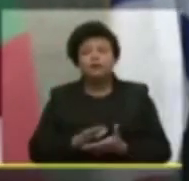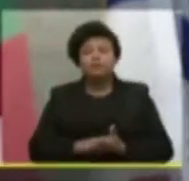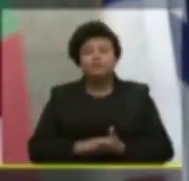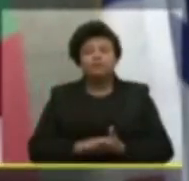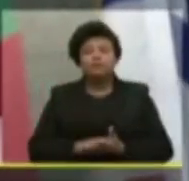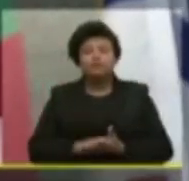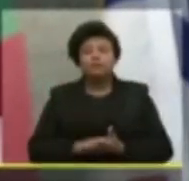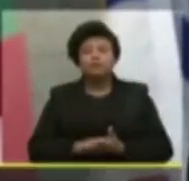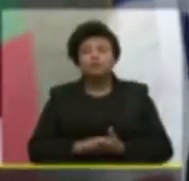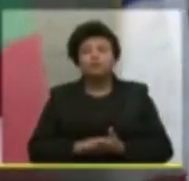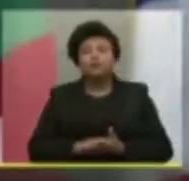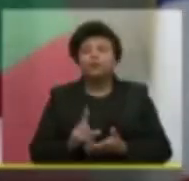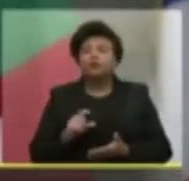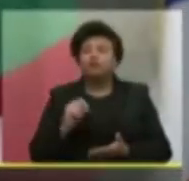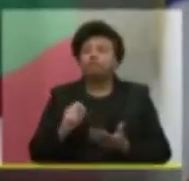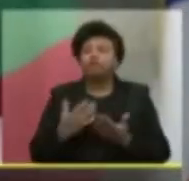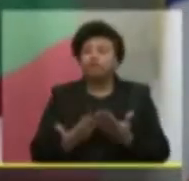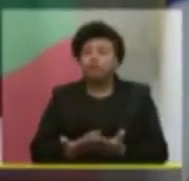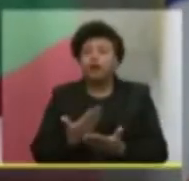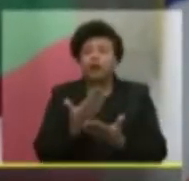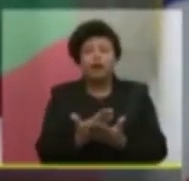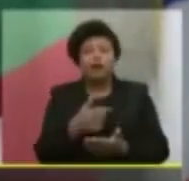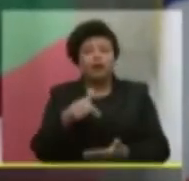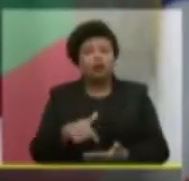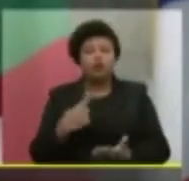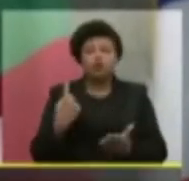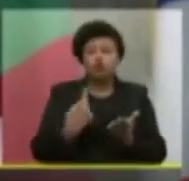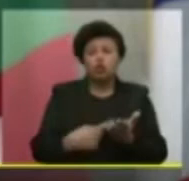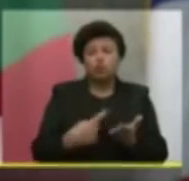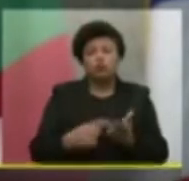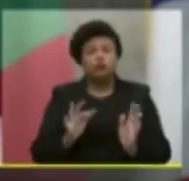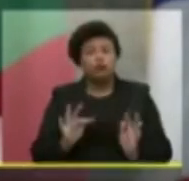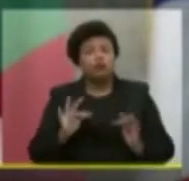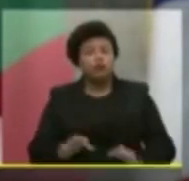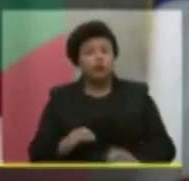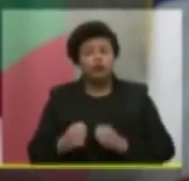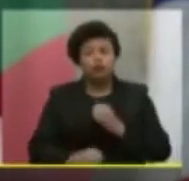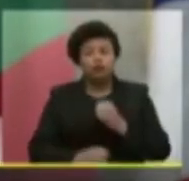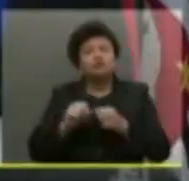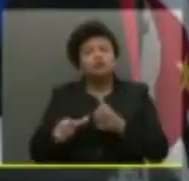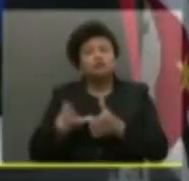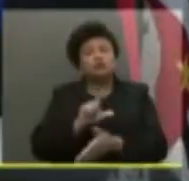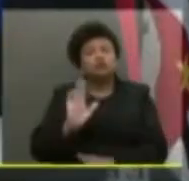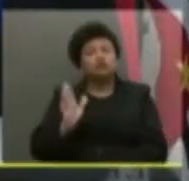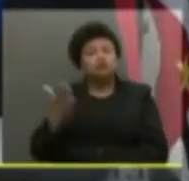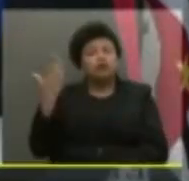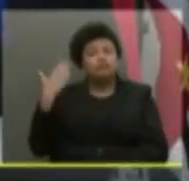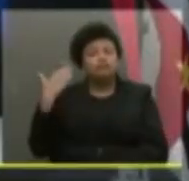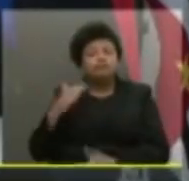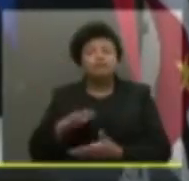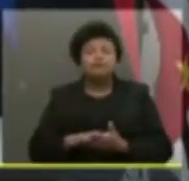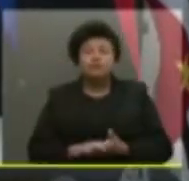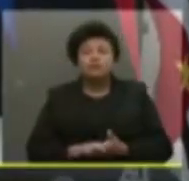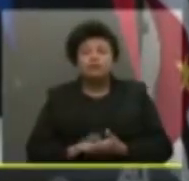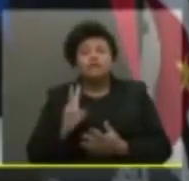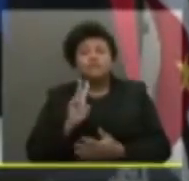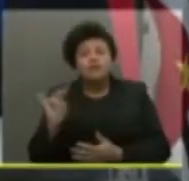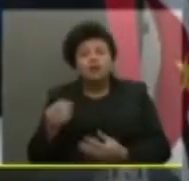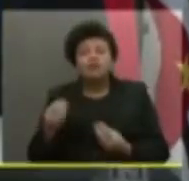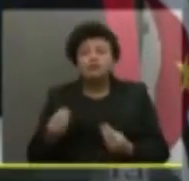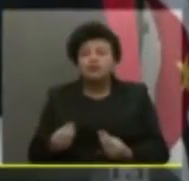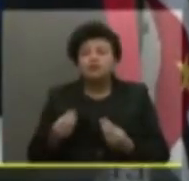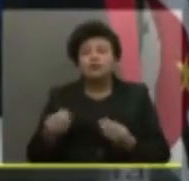O objetivo é diminuir o impacto da queda da arrecadação do próximo ano, que é estimada em R$ 2,8 bilhões.